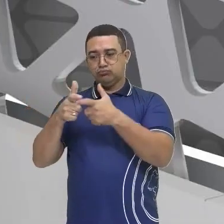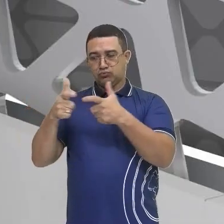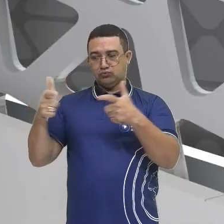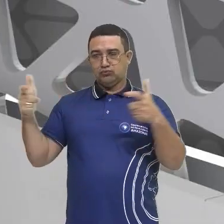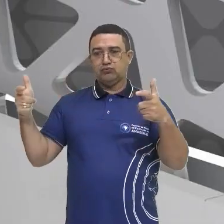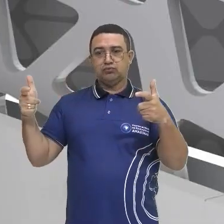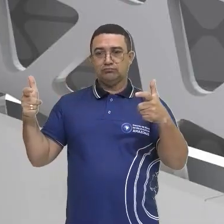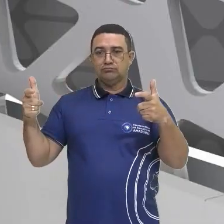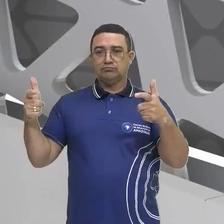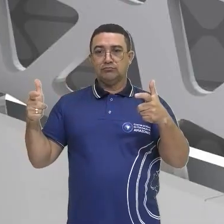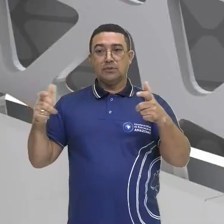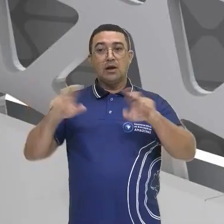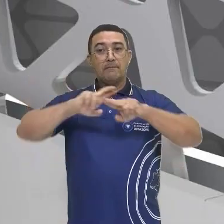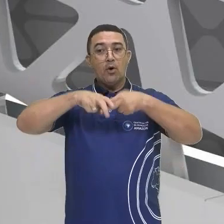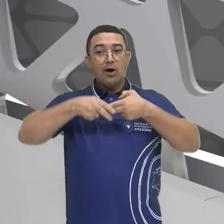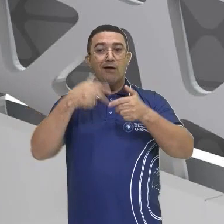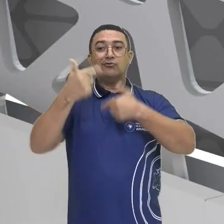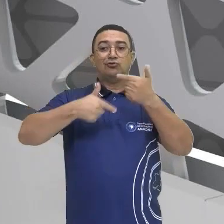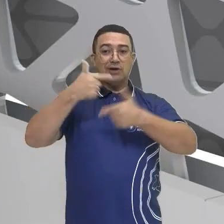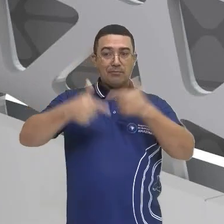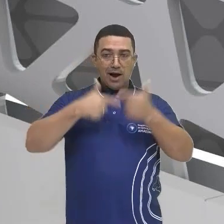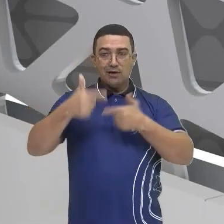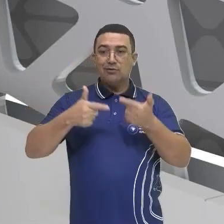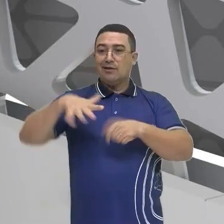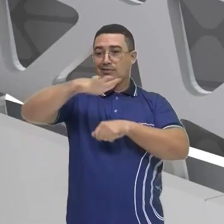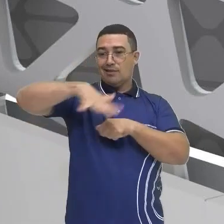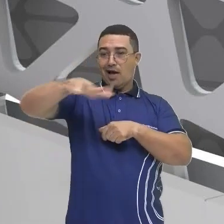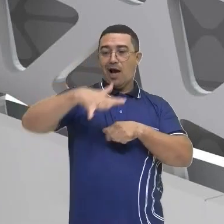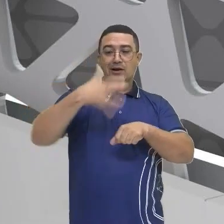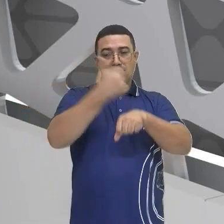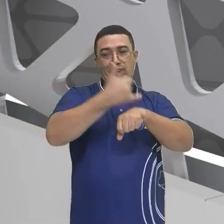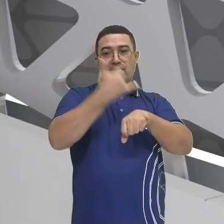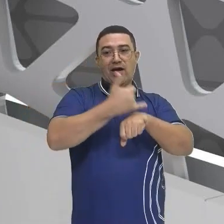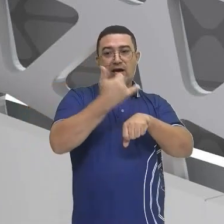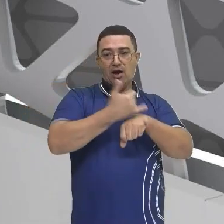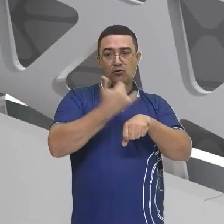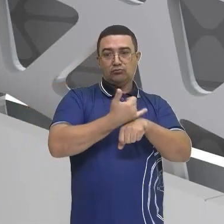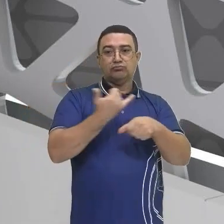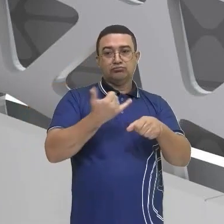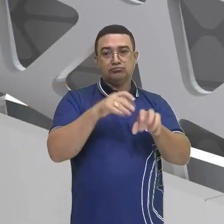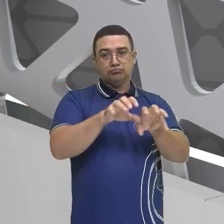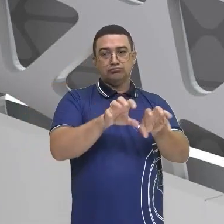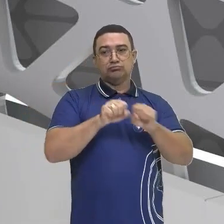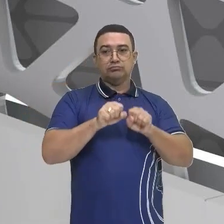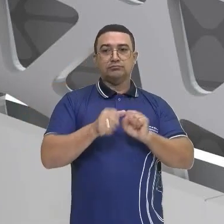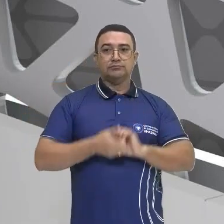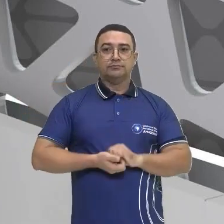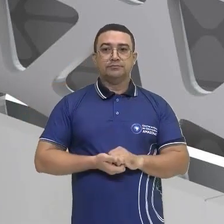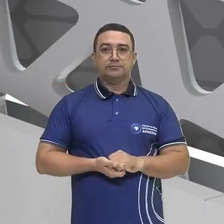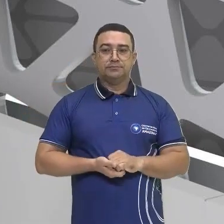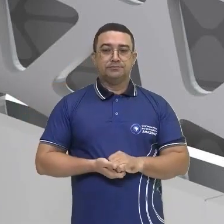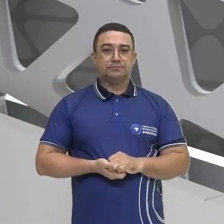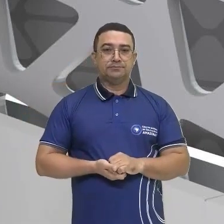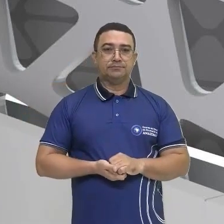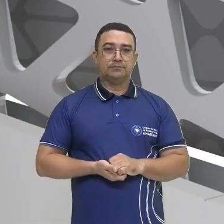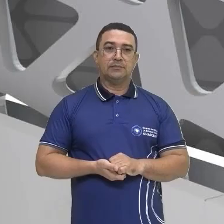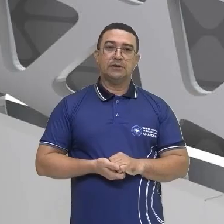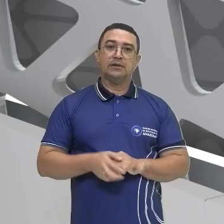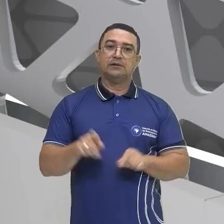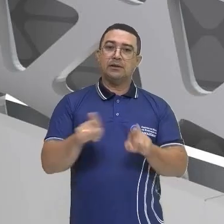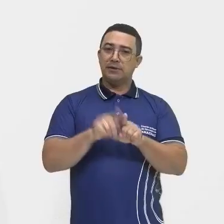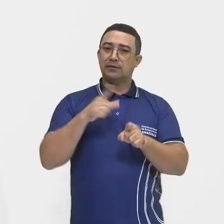cidades urbanas ao longo dessas cidades. Aí nós temos algumas